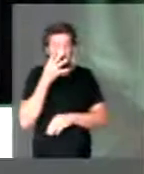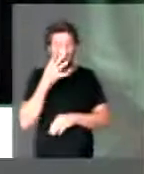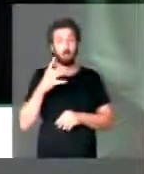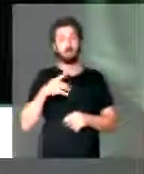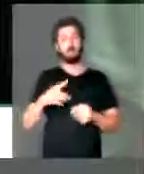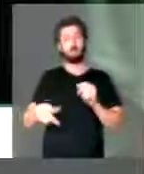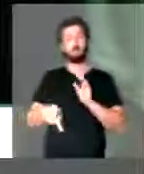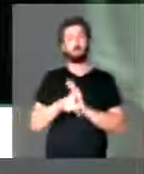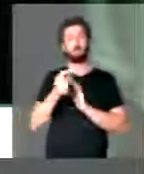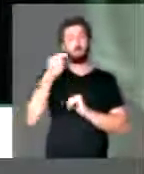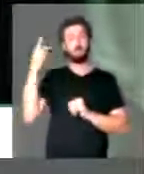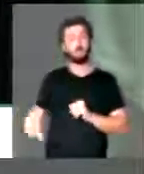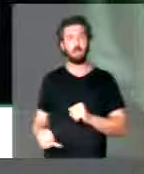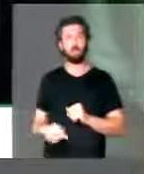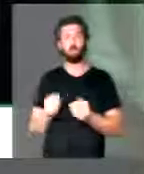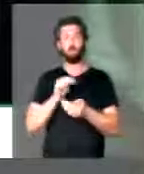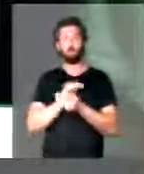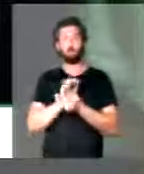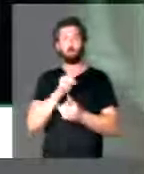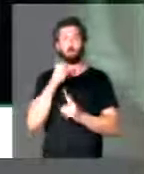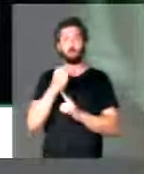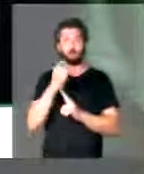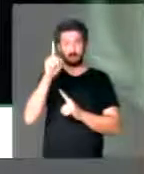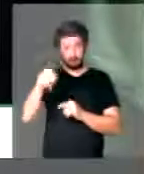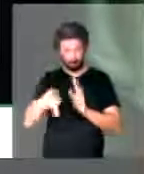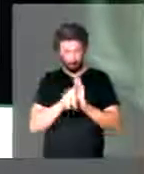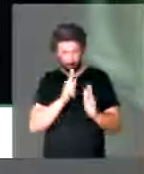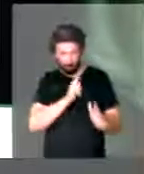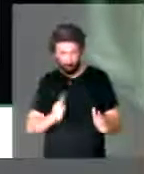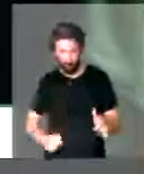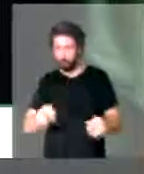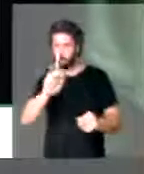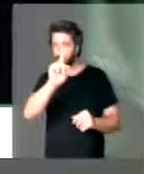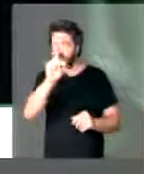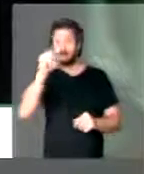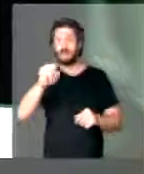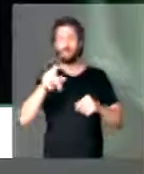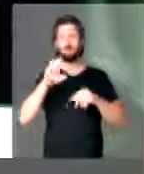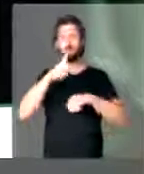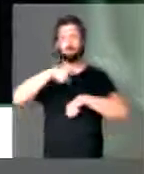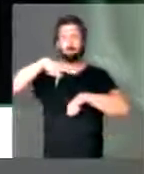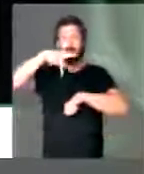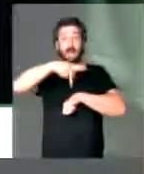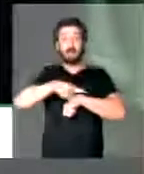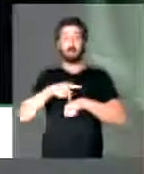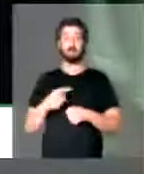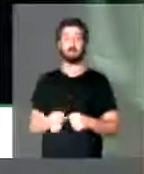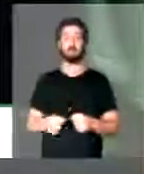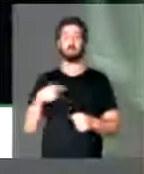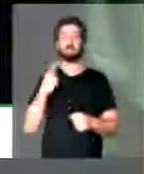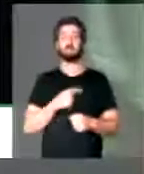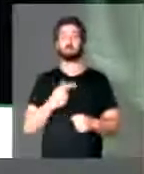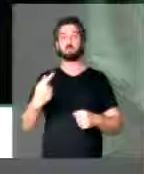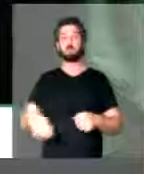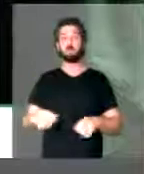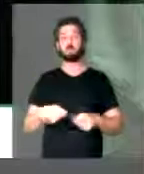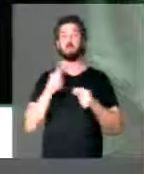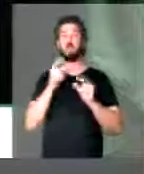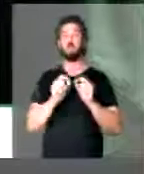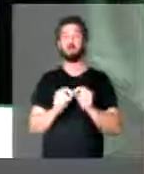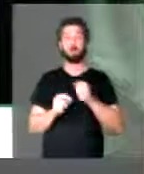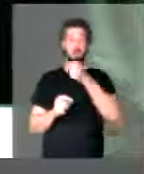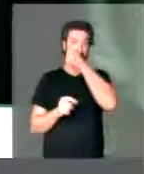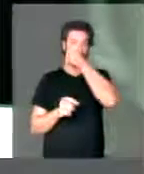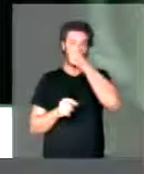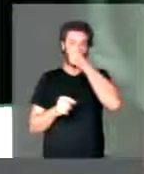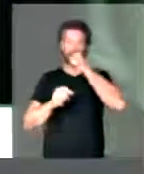seu patrimônio. O fundo social da Previdência não é de governo, ele é de Estado. Portanto, nós precisamos deixar ele de